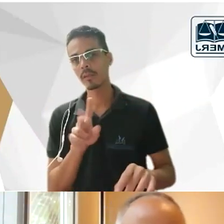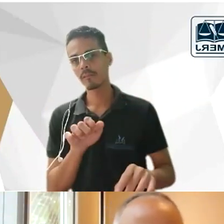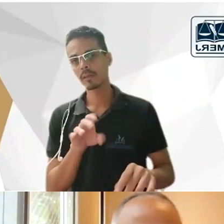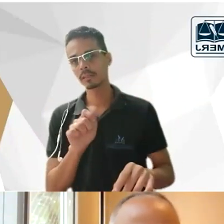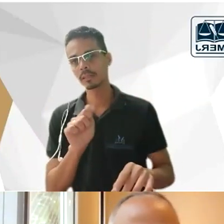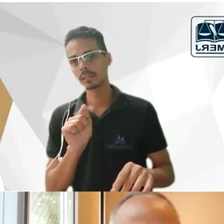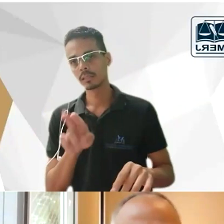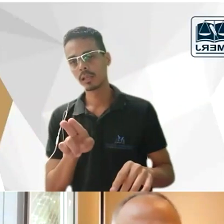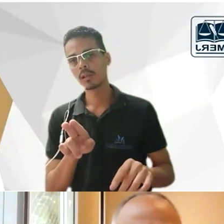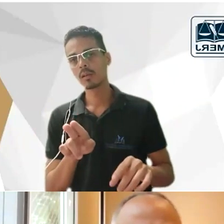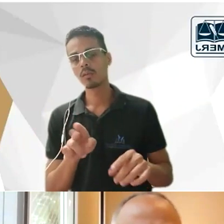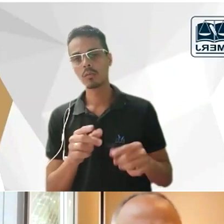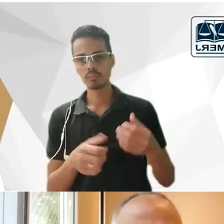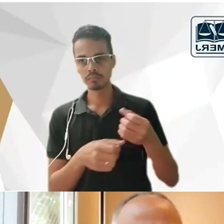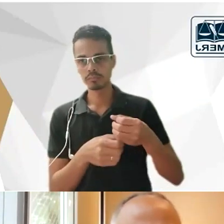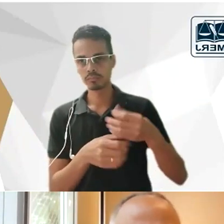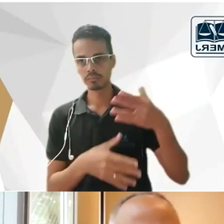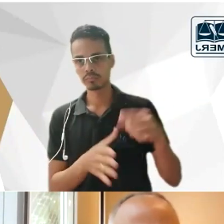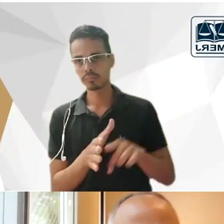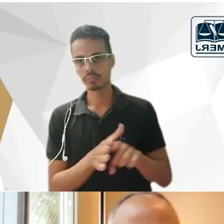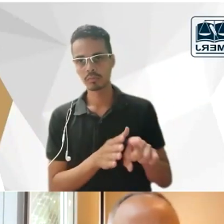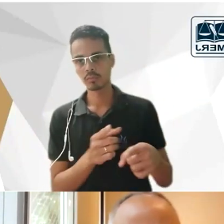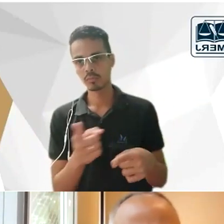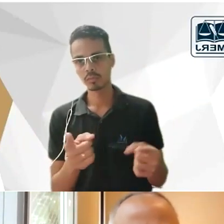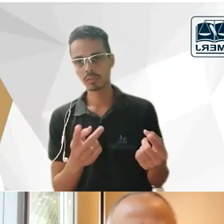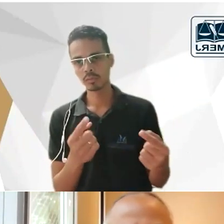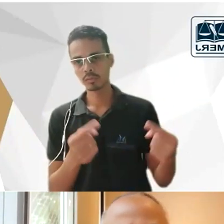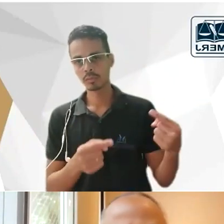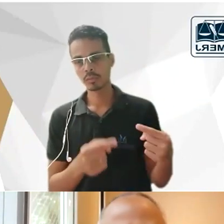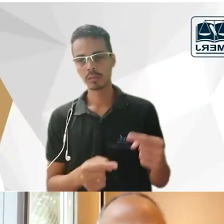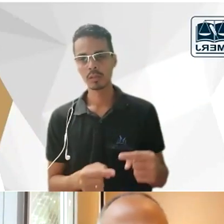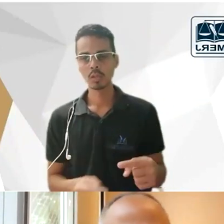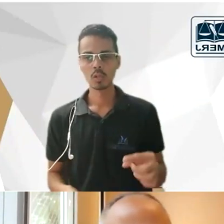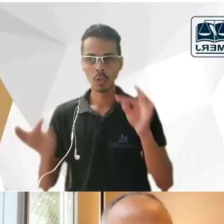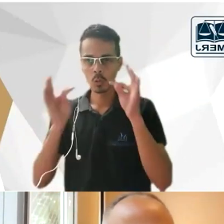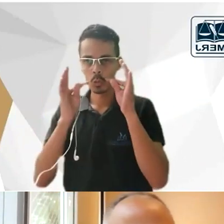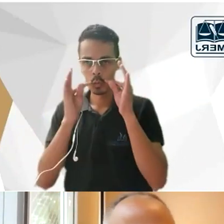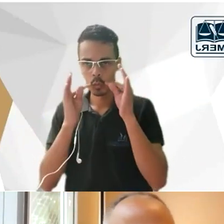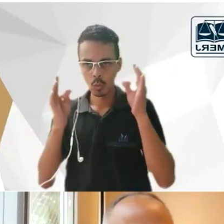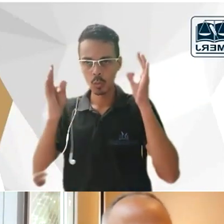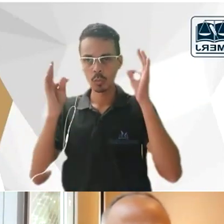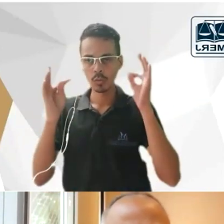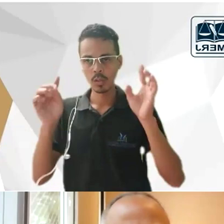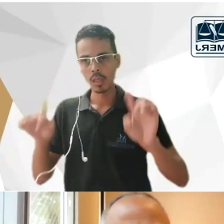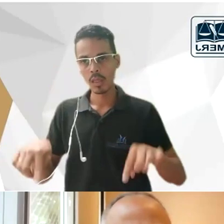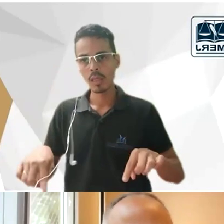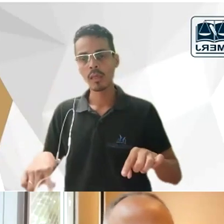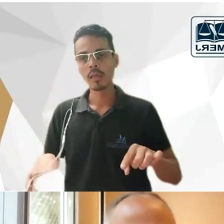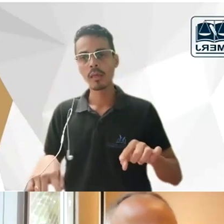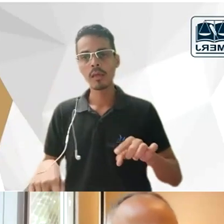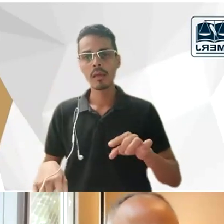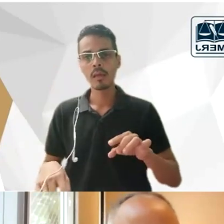os senhores possam debater ele era o Tobias Barreto pelo que eu entendi ele era um cantista então ele não era totalmente